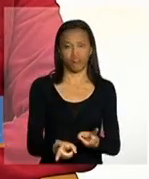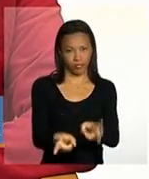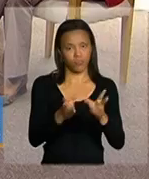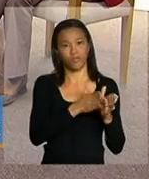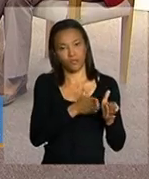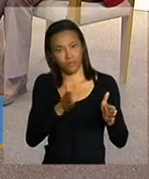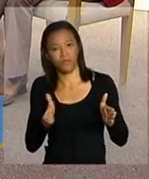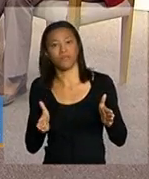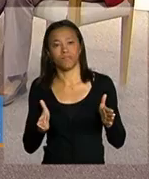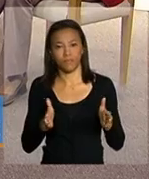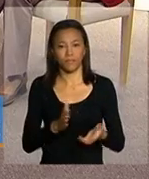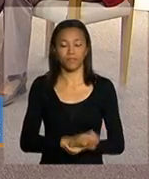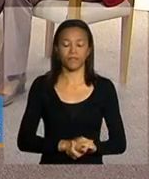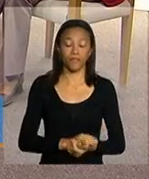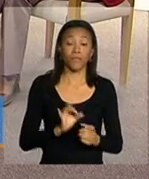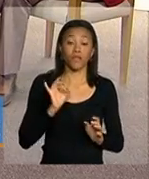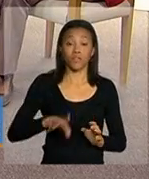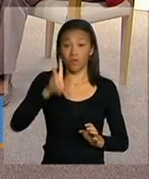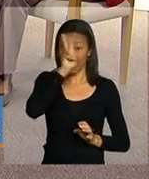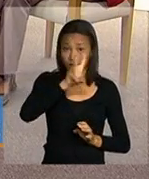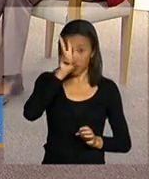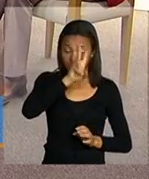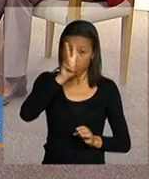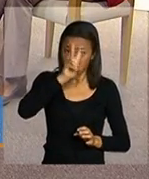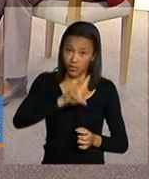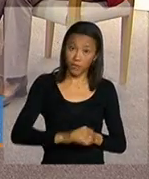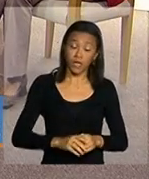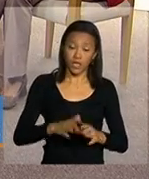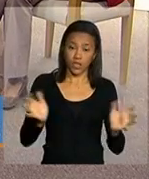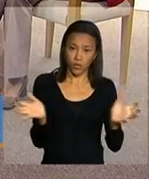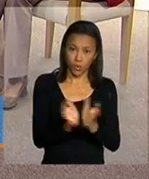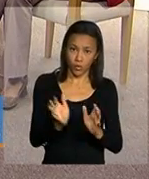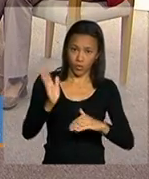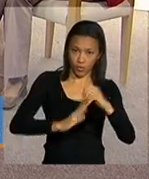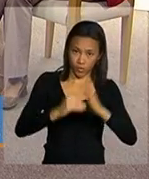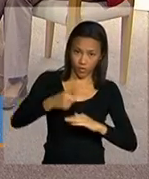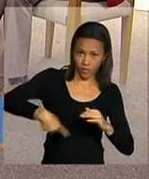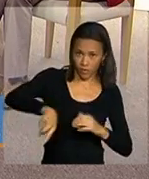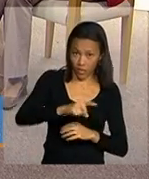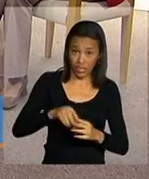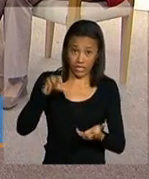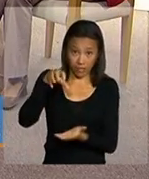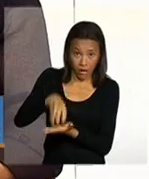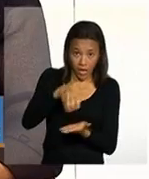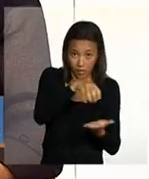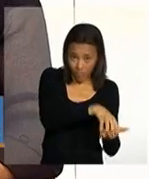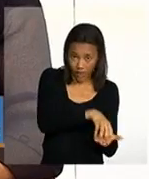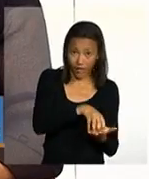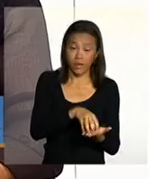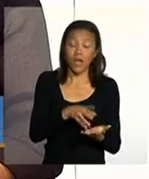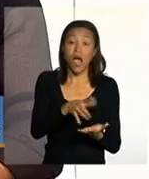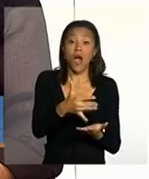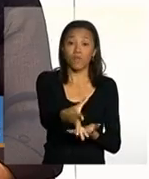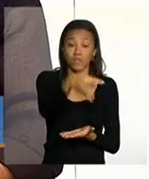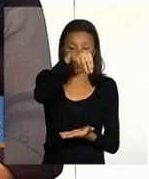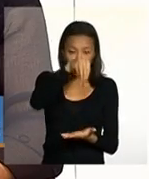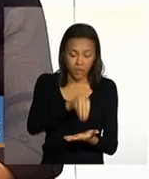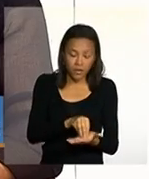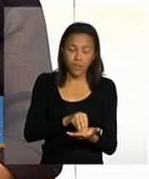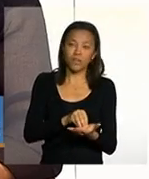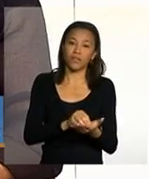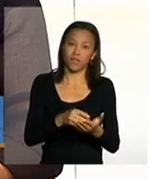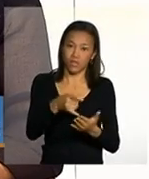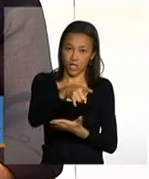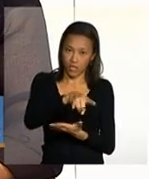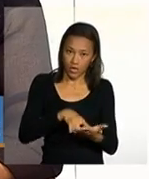Adriana lembrando que os técnicos dos CRAs e dos CREAs ao inserir a família no acompanhamento familiar